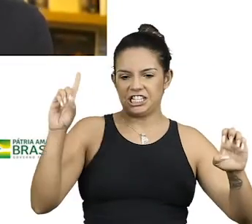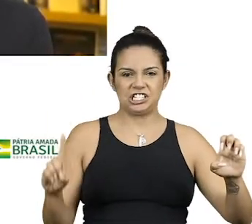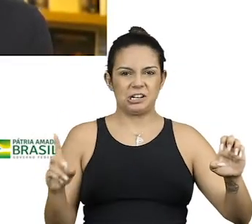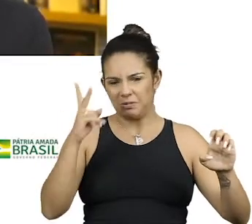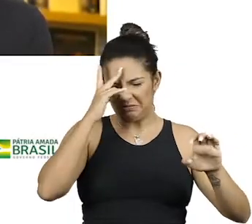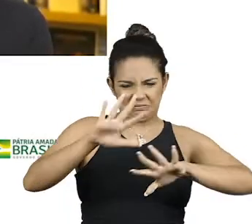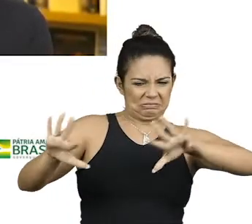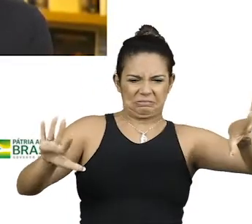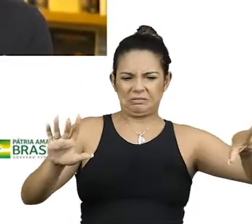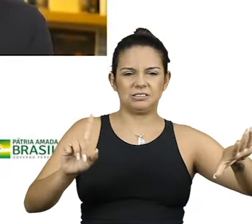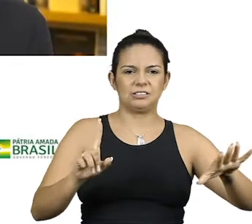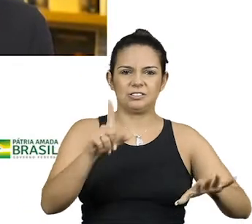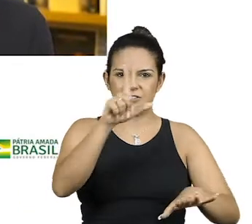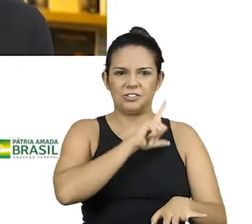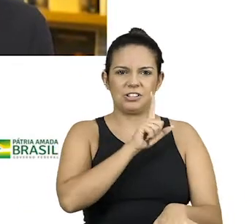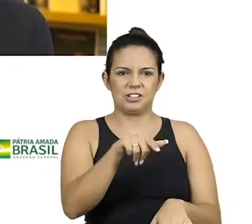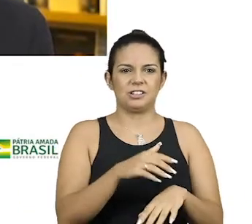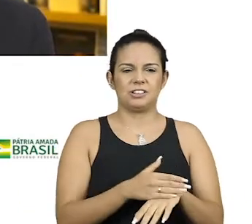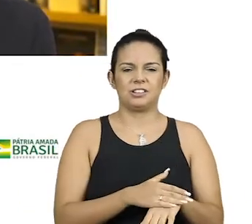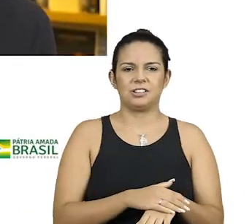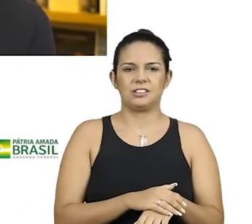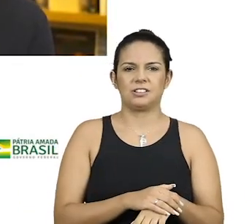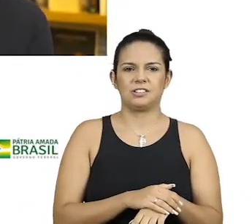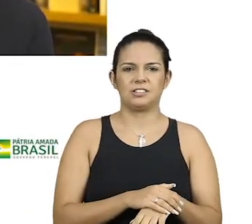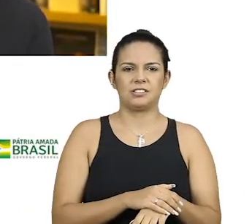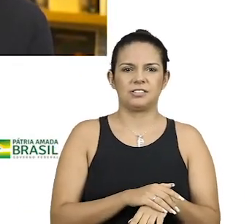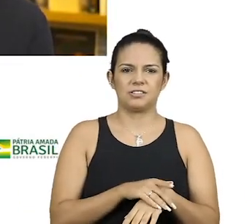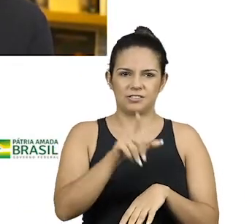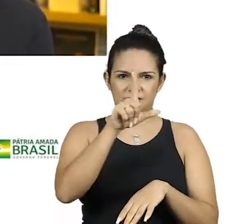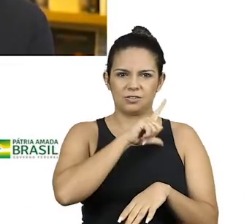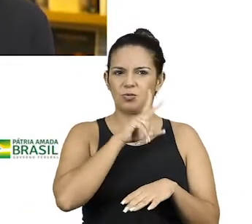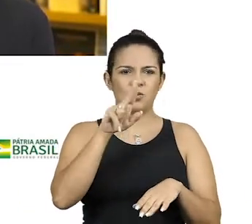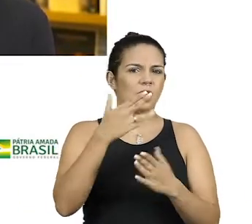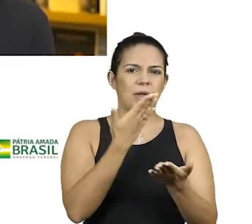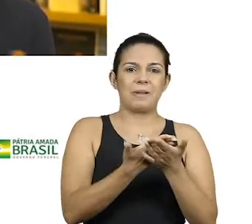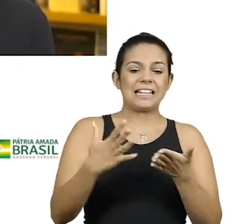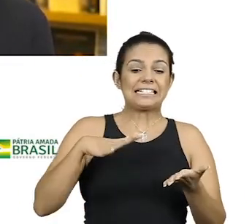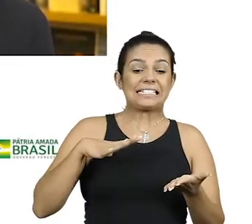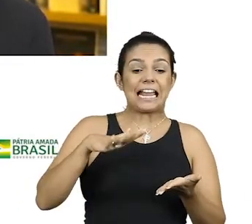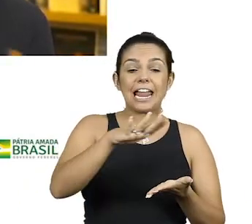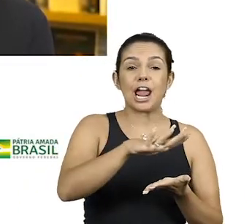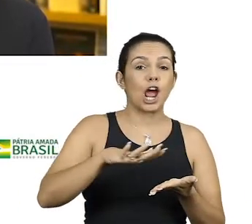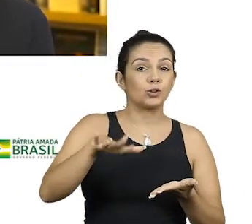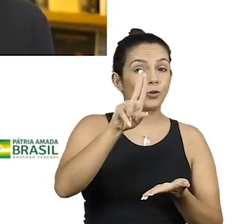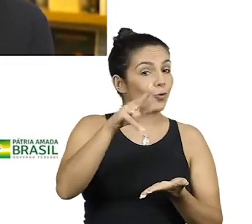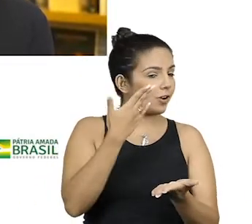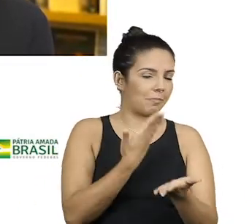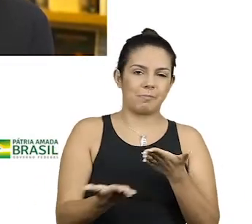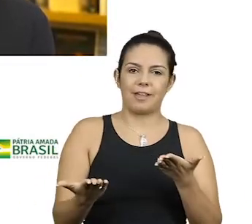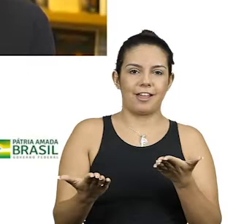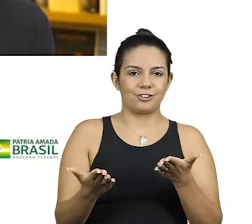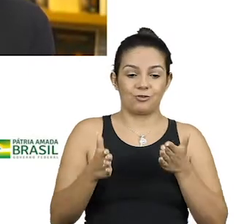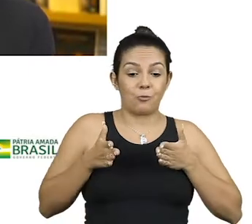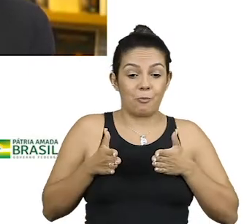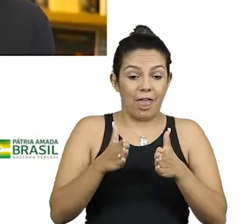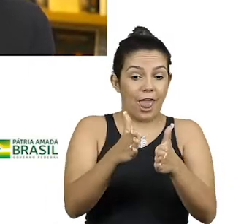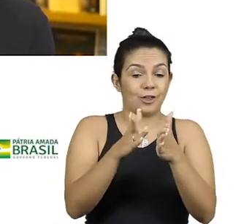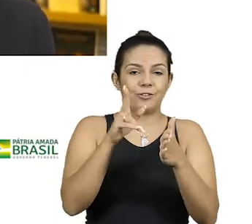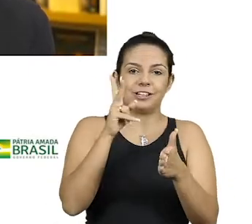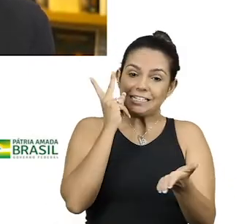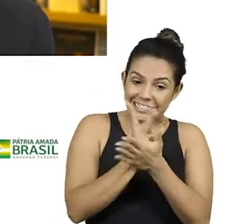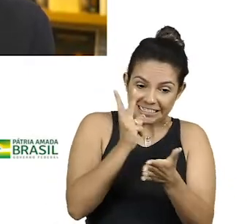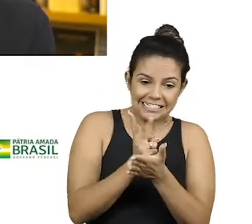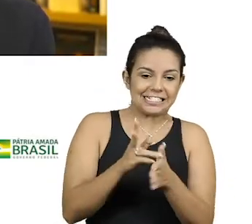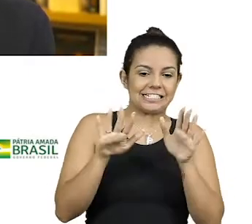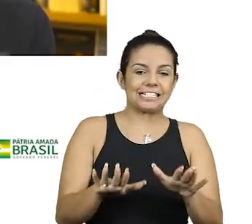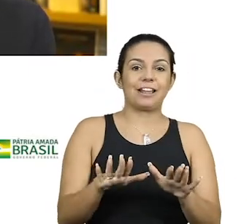falar que o Centrão venceu. O Centrão nunca perdeu. O Centrão não perde eleição nenhuma. O Centrão está